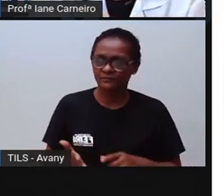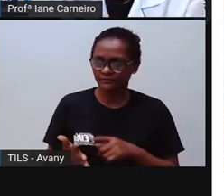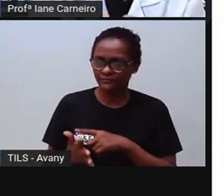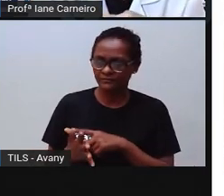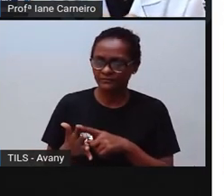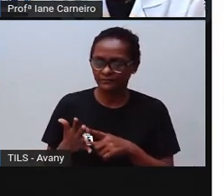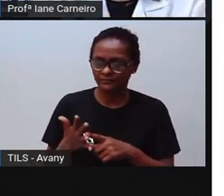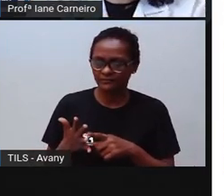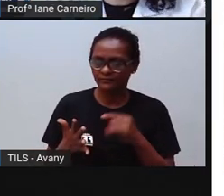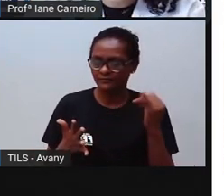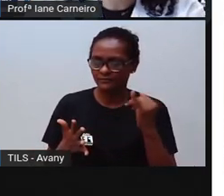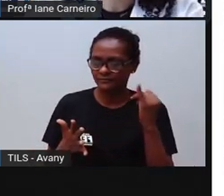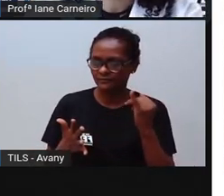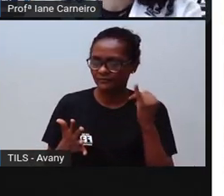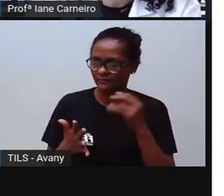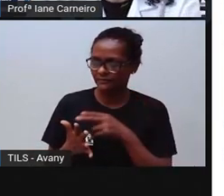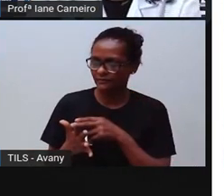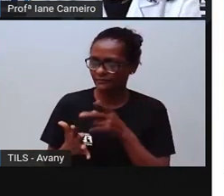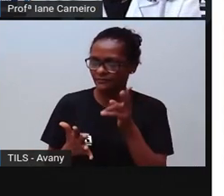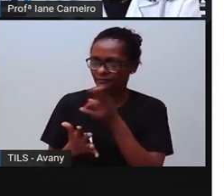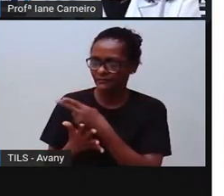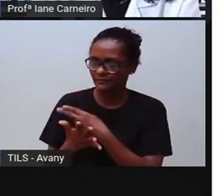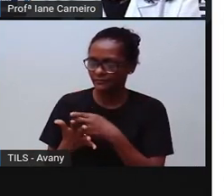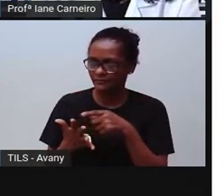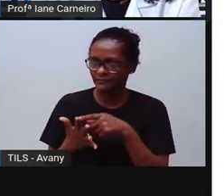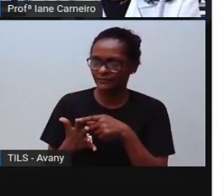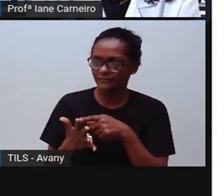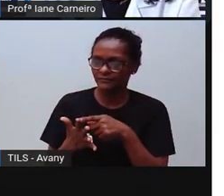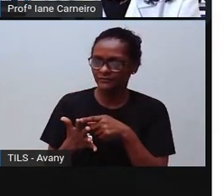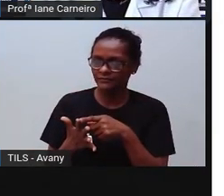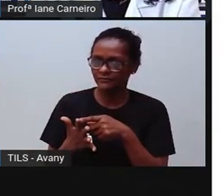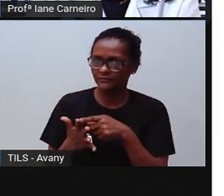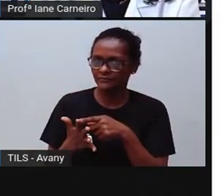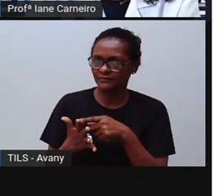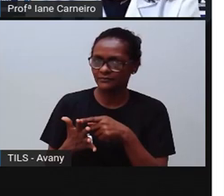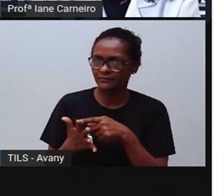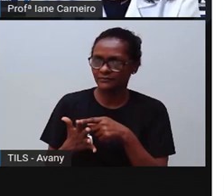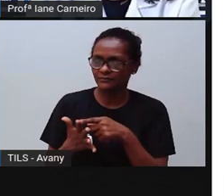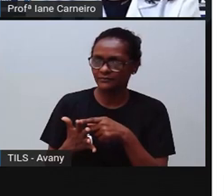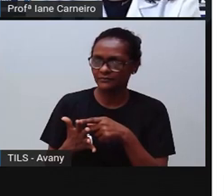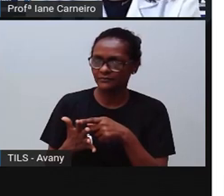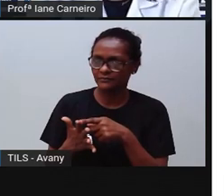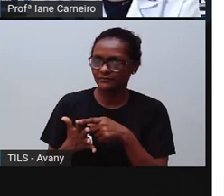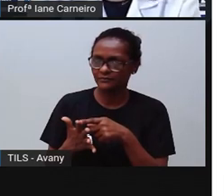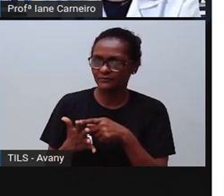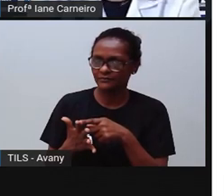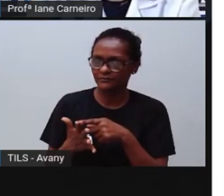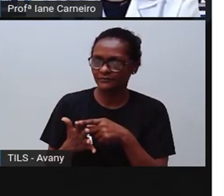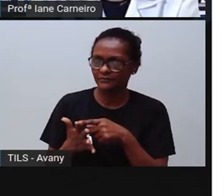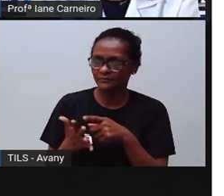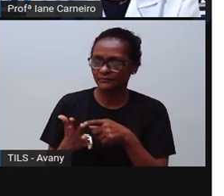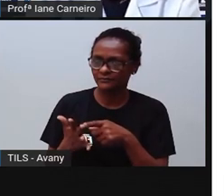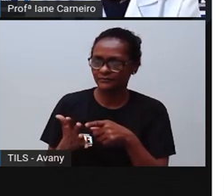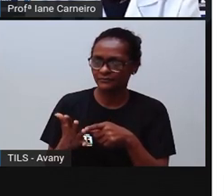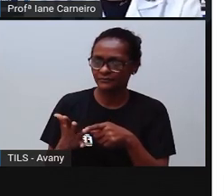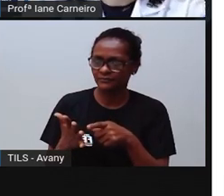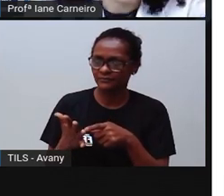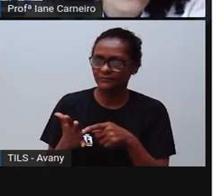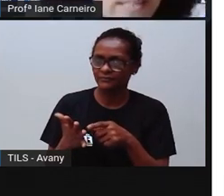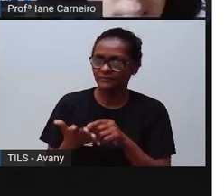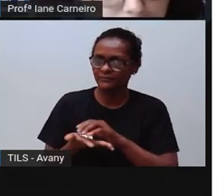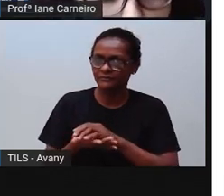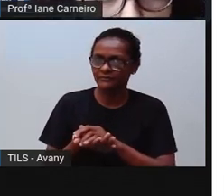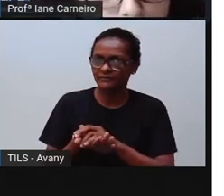mais calmo. Também, tá certo? Outra dica, ó. Amassar uma folha de papel, né?